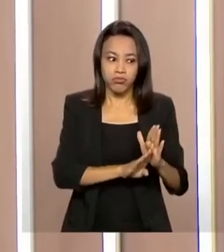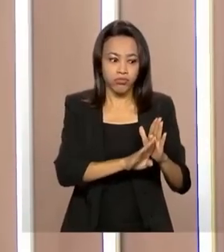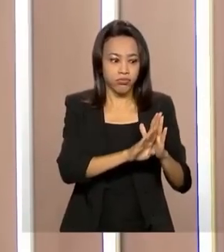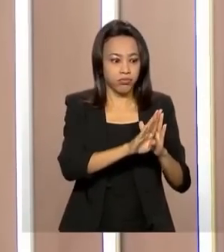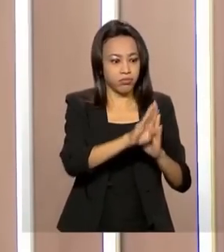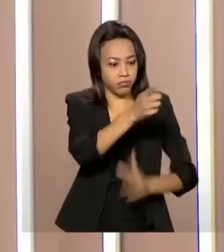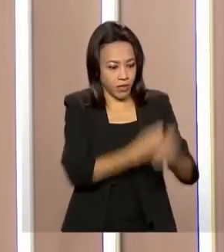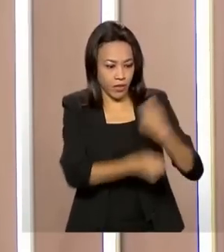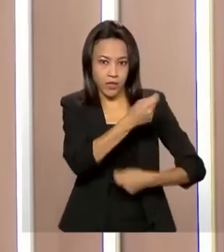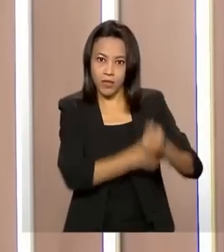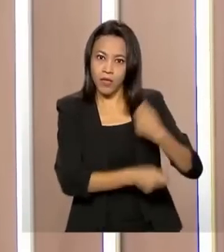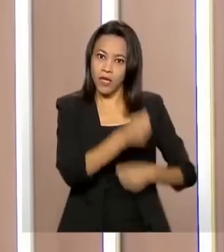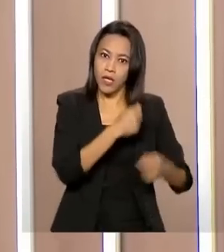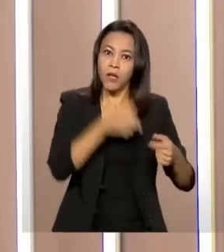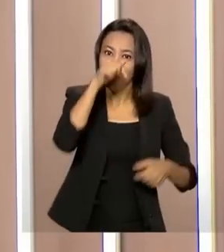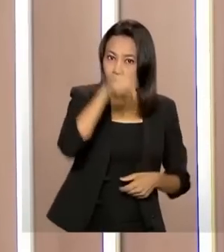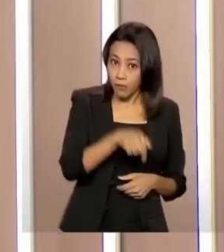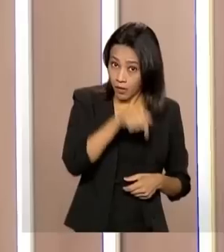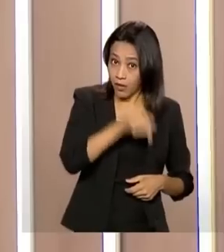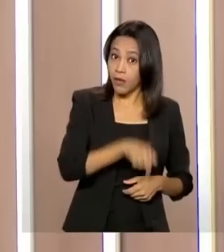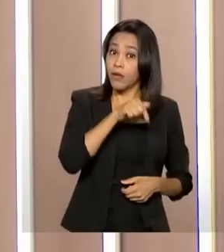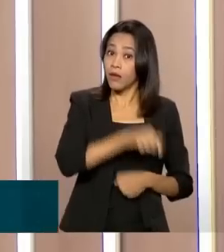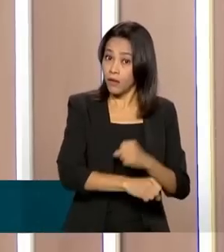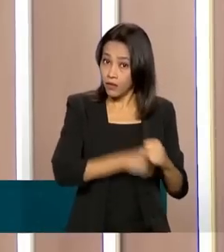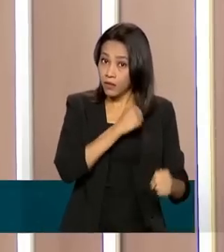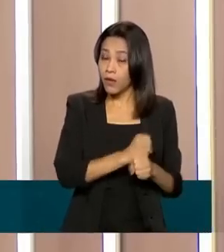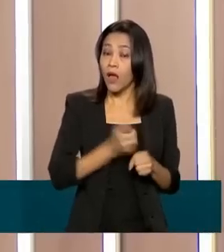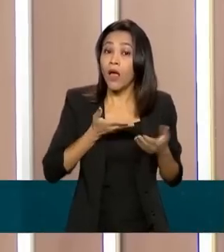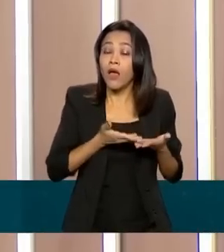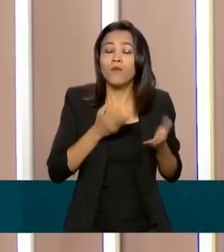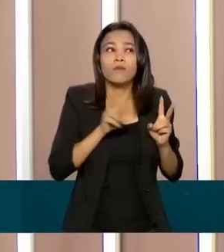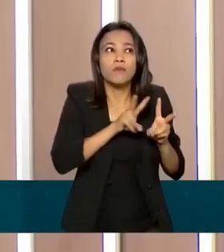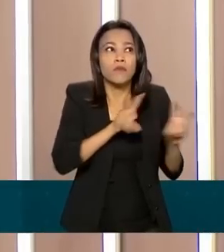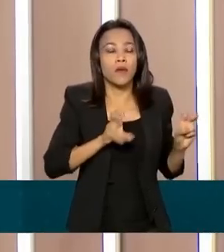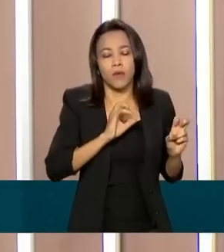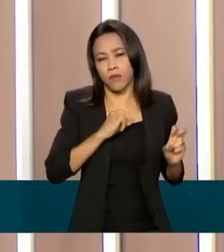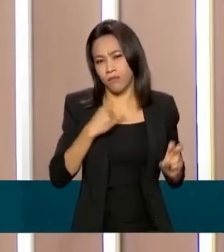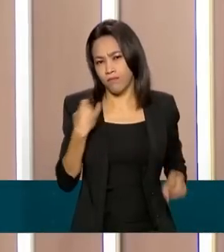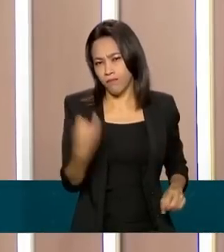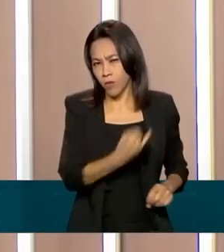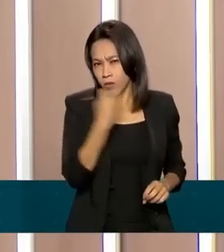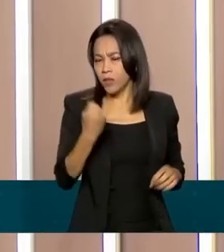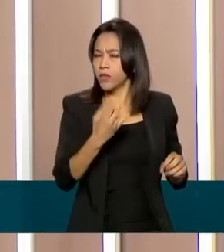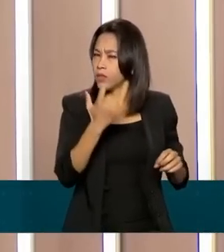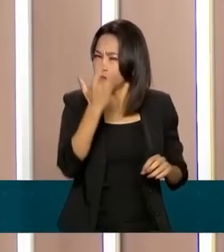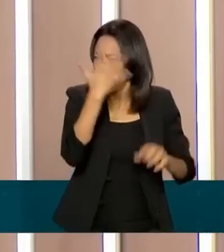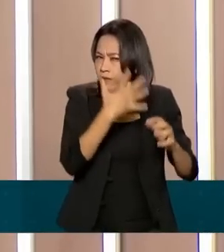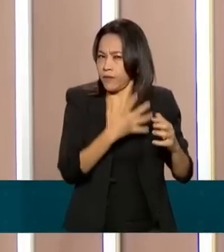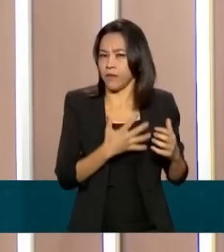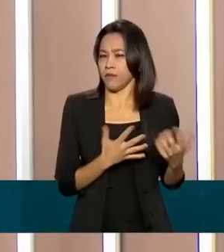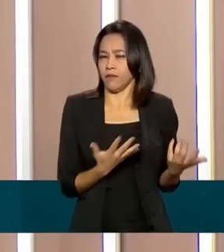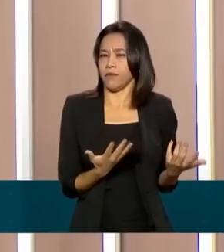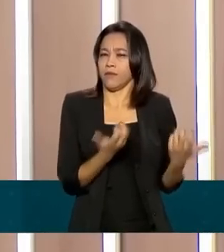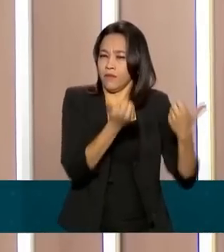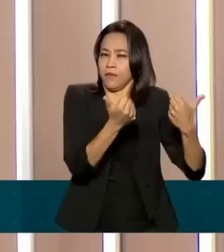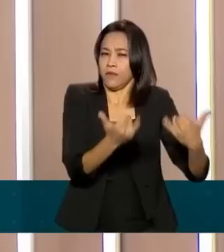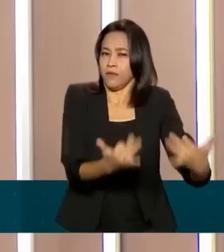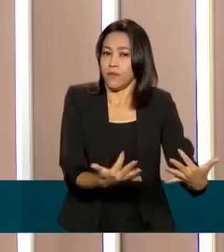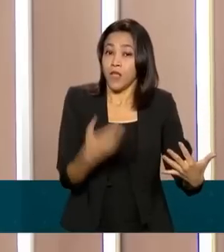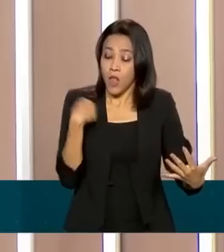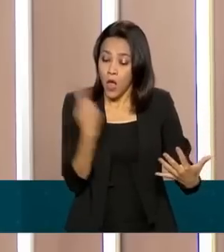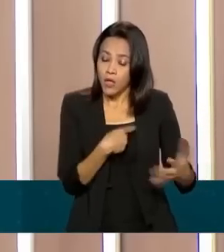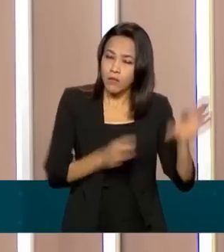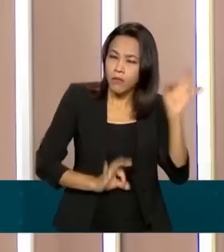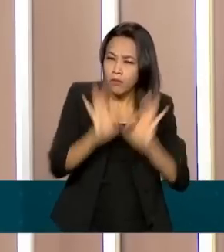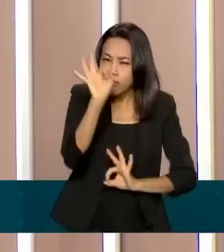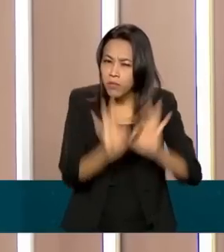para 2022. E para tratar de um tema tão importante e, ao mesmo tempo, tão complexo, a nossa equipe de produção aqui, DBC, fez uma